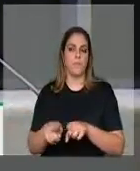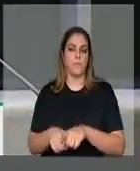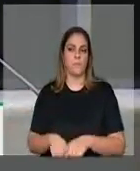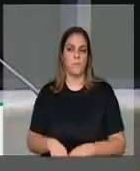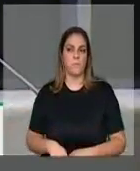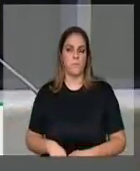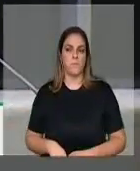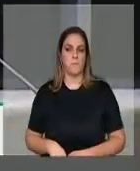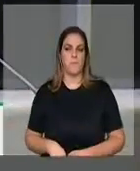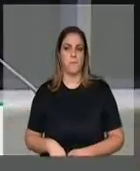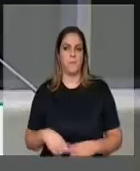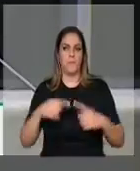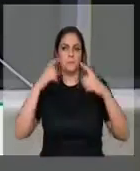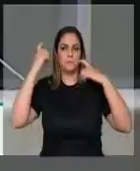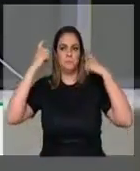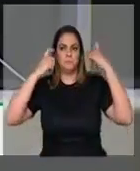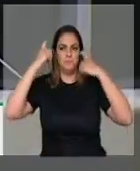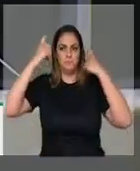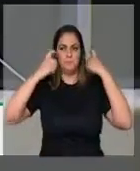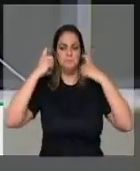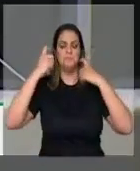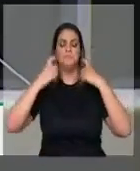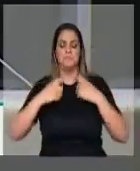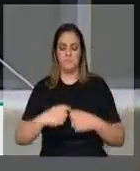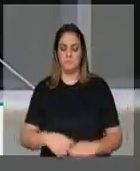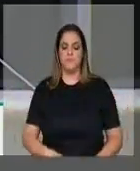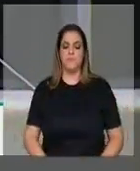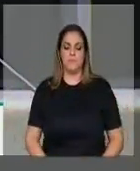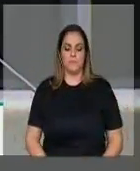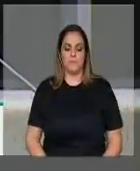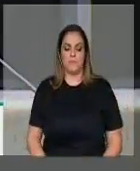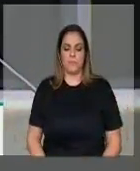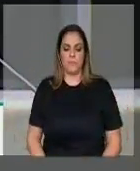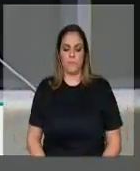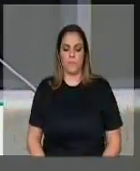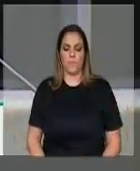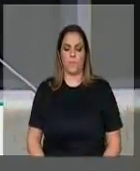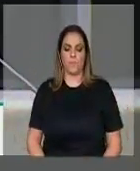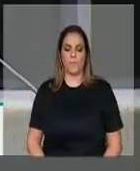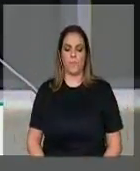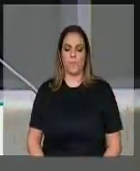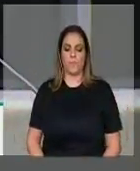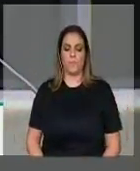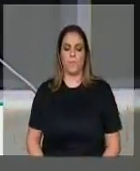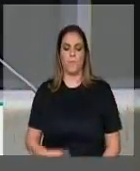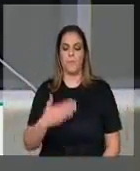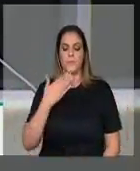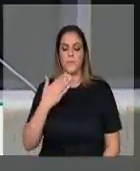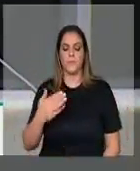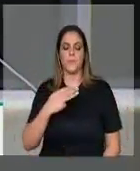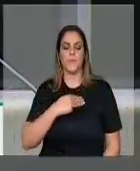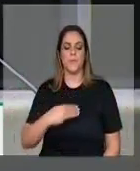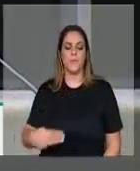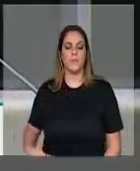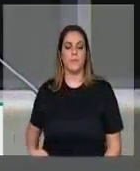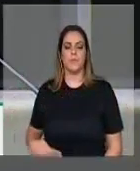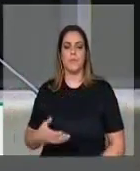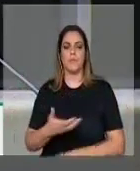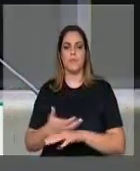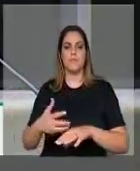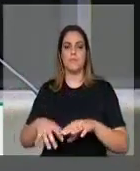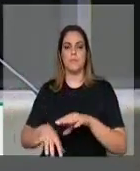Nós ficamos muito preocupados e eu gostaria de fazer um apelo ao ministro do Meio Ambiente,